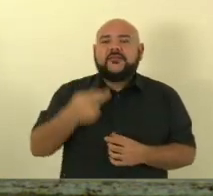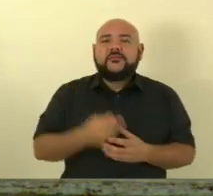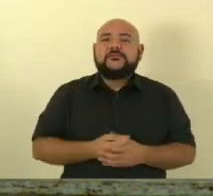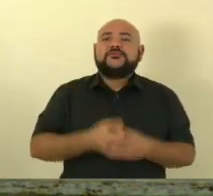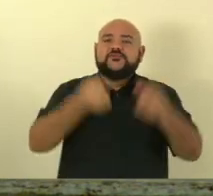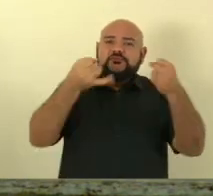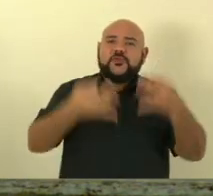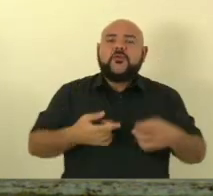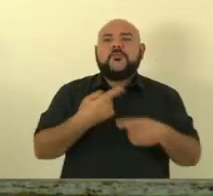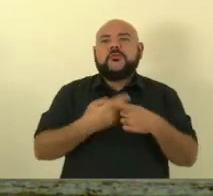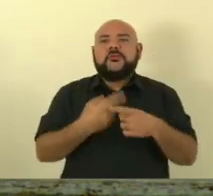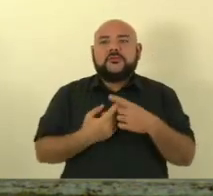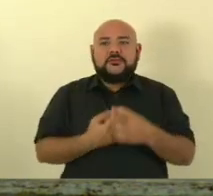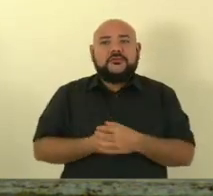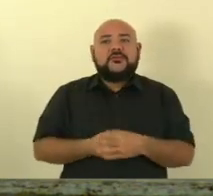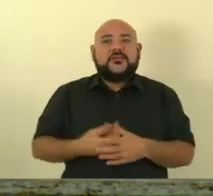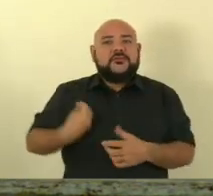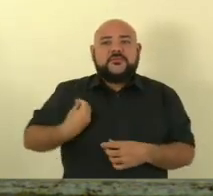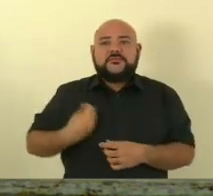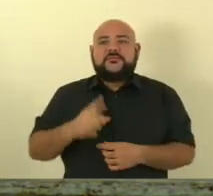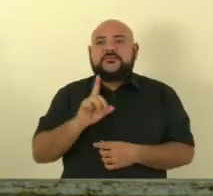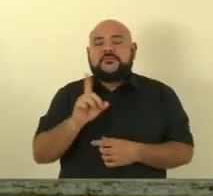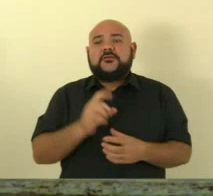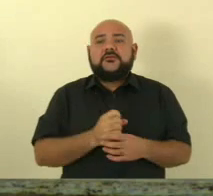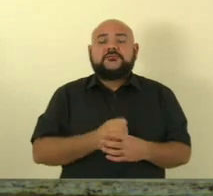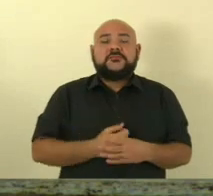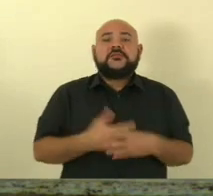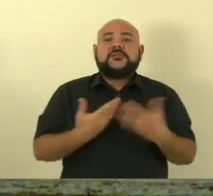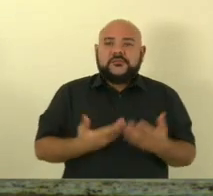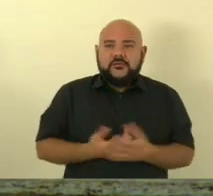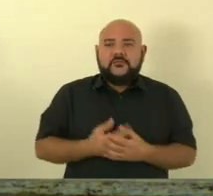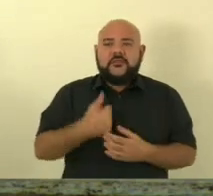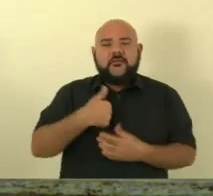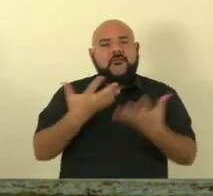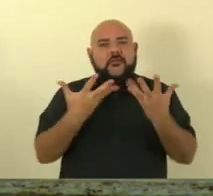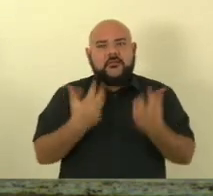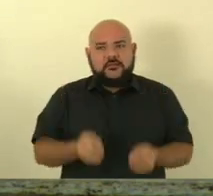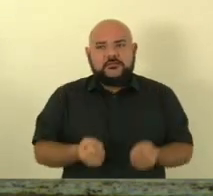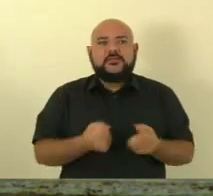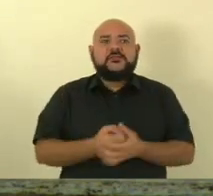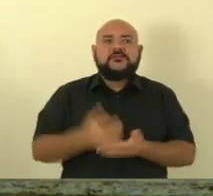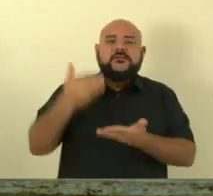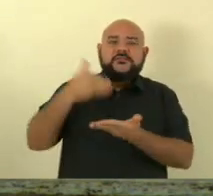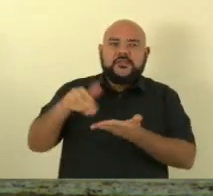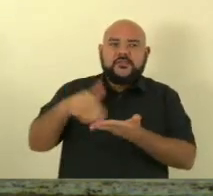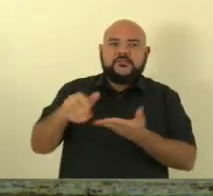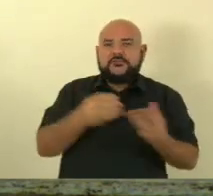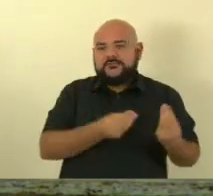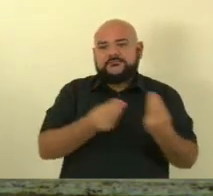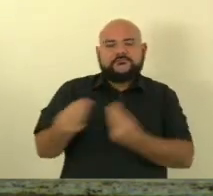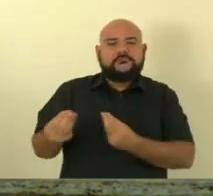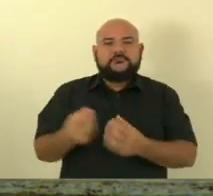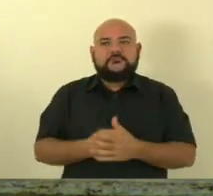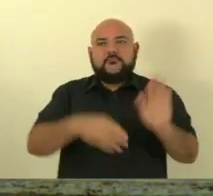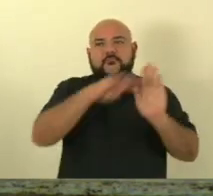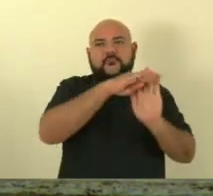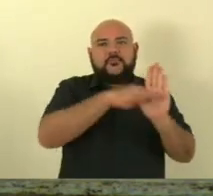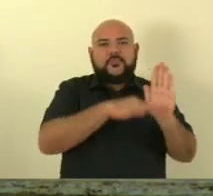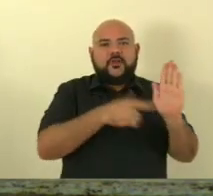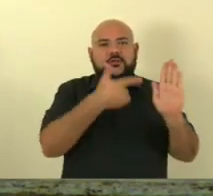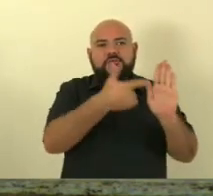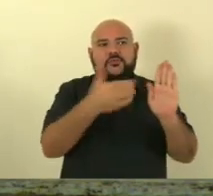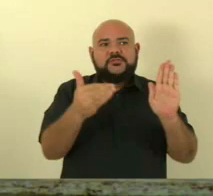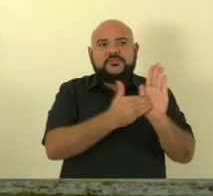no dia 19 de junho de 2023. Justificada a ausência à Secretaria. Do item 2 ao item 11,